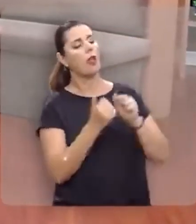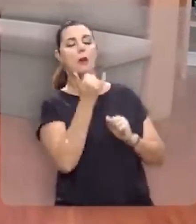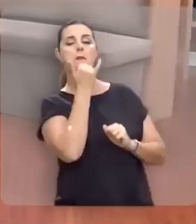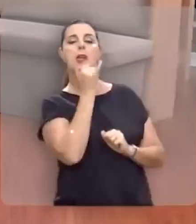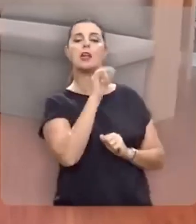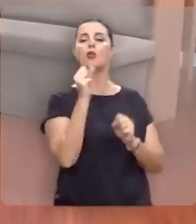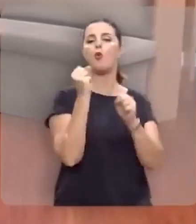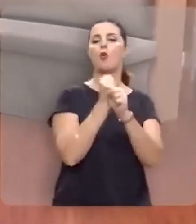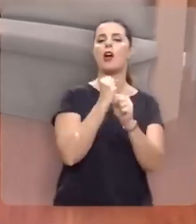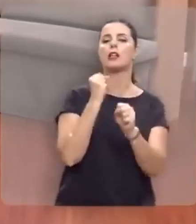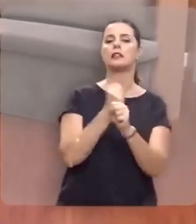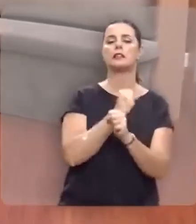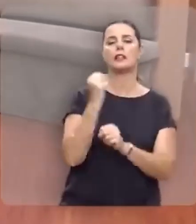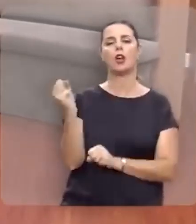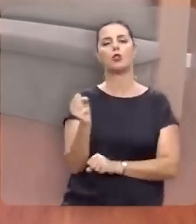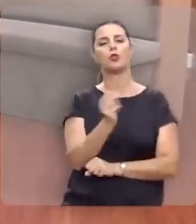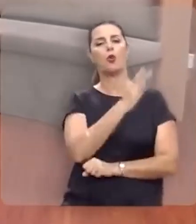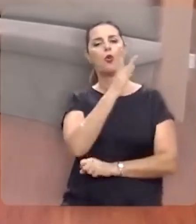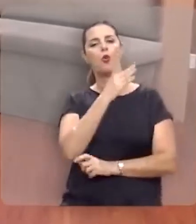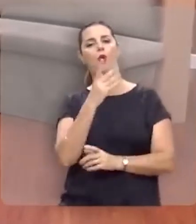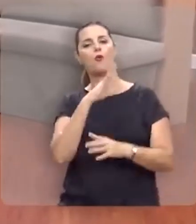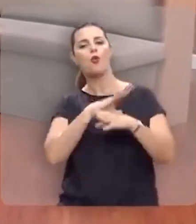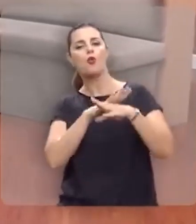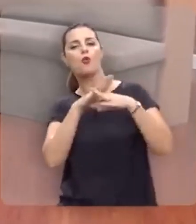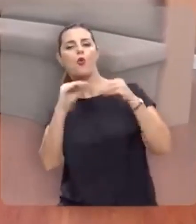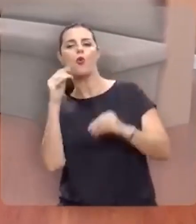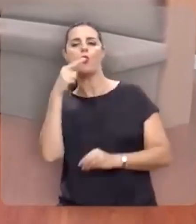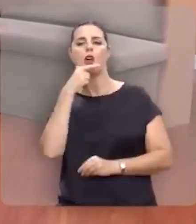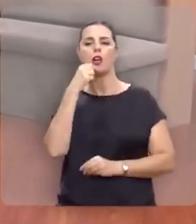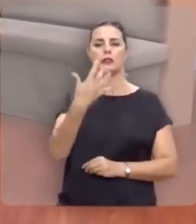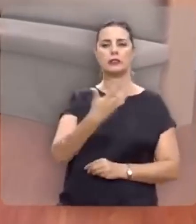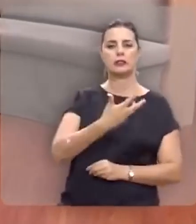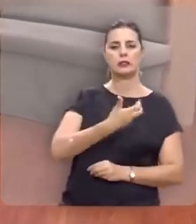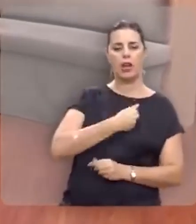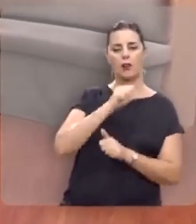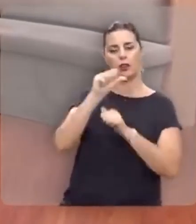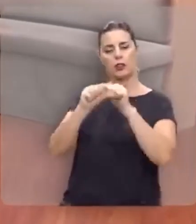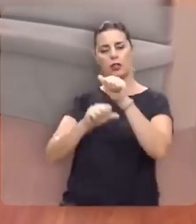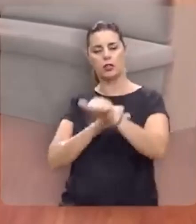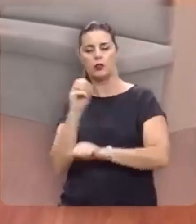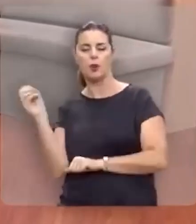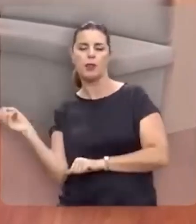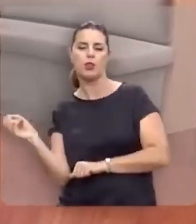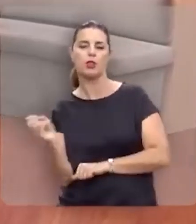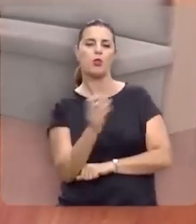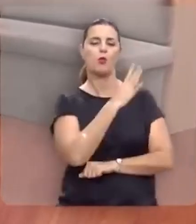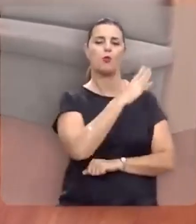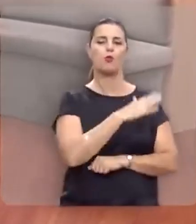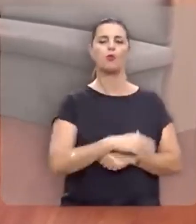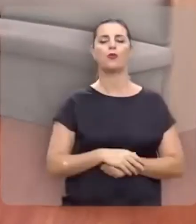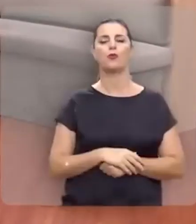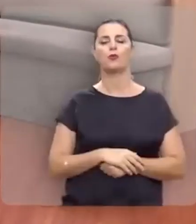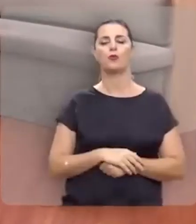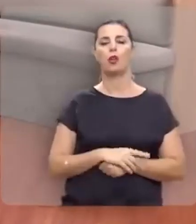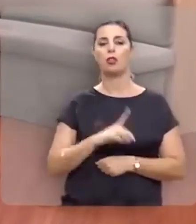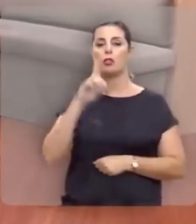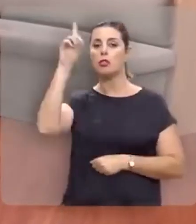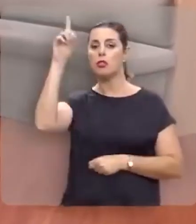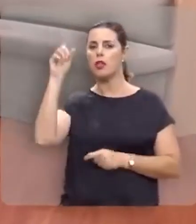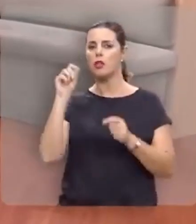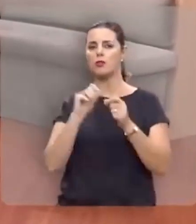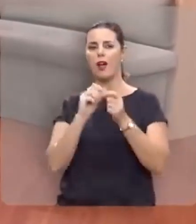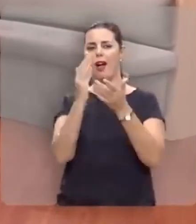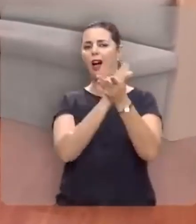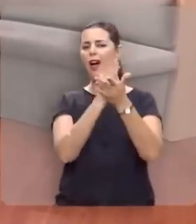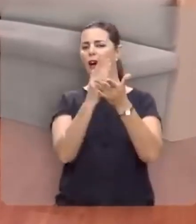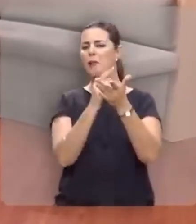perdoa, restaura, cura, salva, transforma, faz tudo novo. Ele é o Deus não